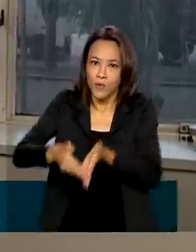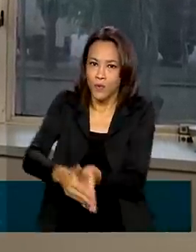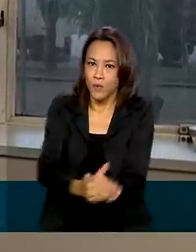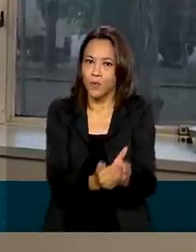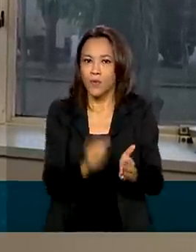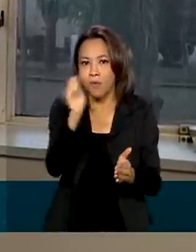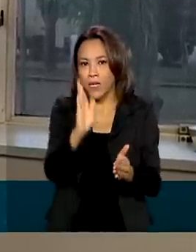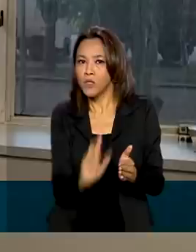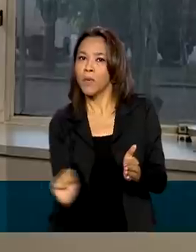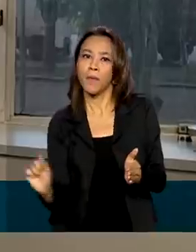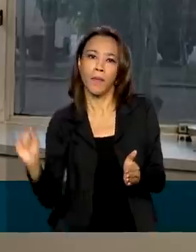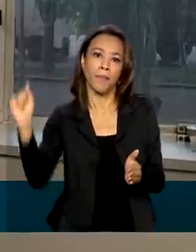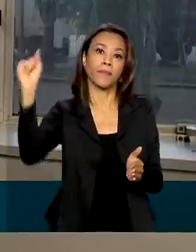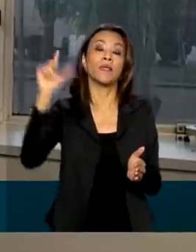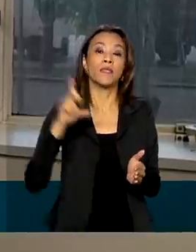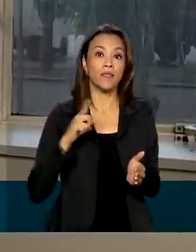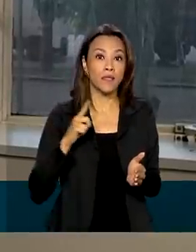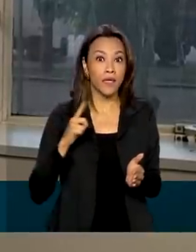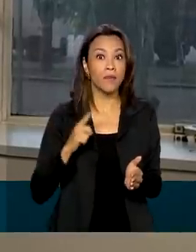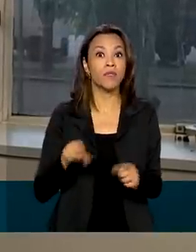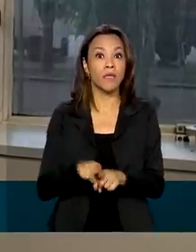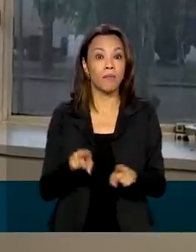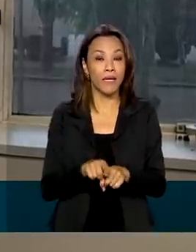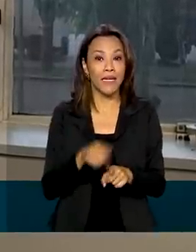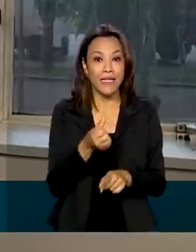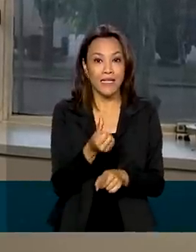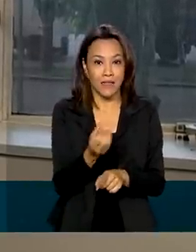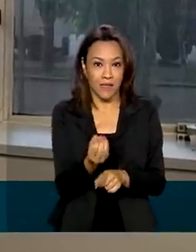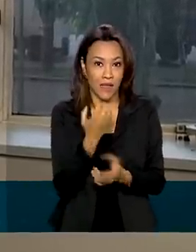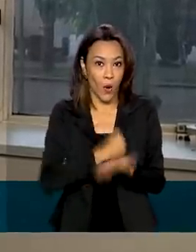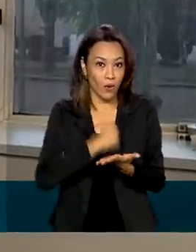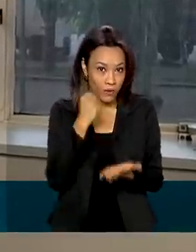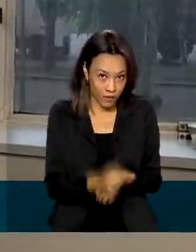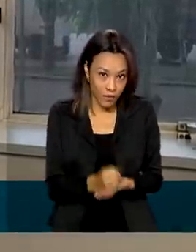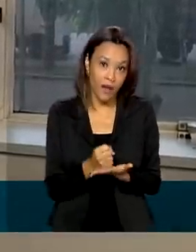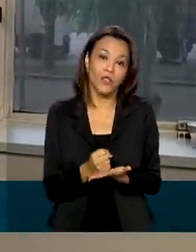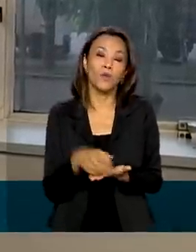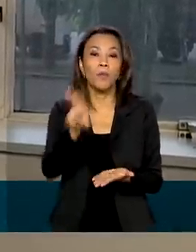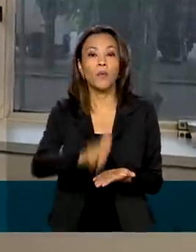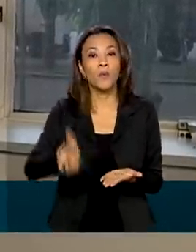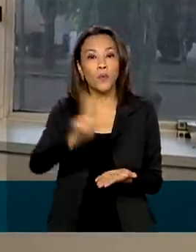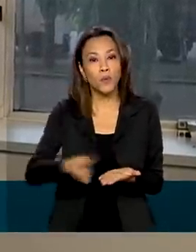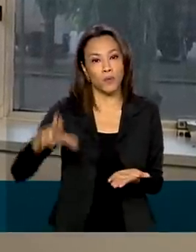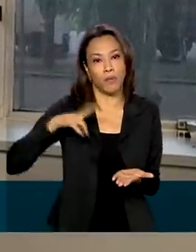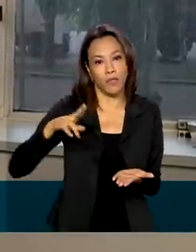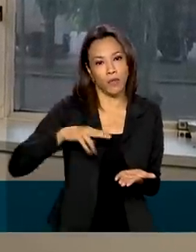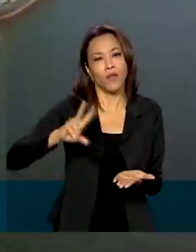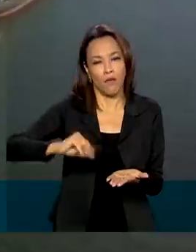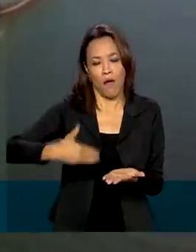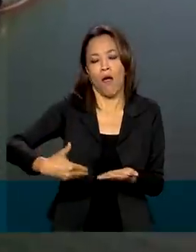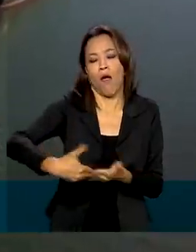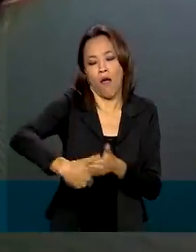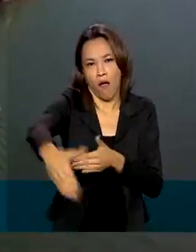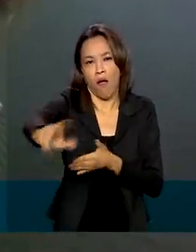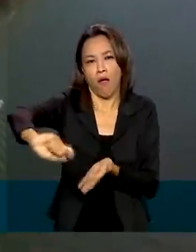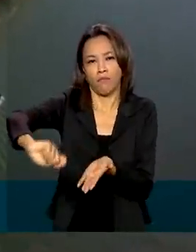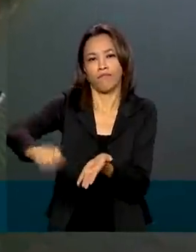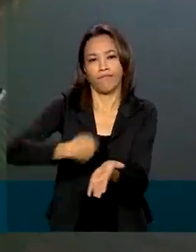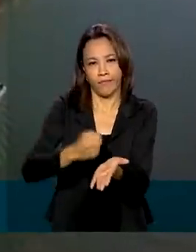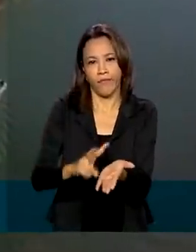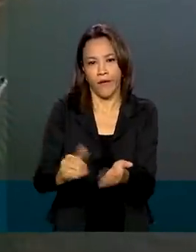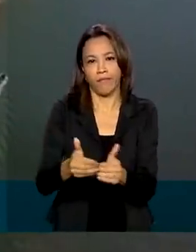carteira de mais de 60 contratos de adesão de terminais de uso privado a serem assinados. O setor